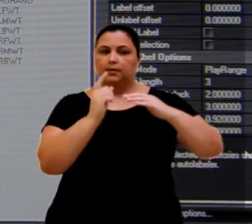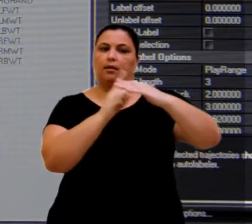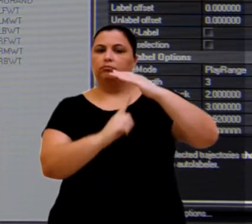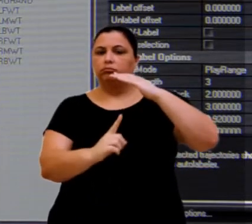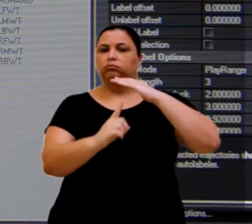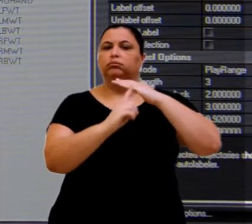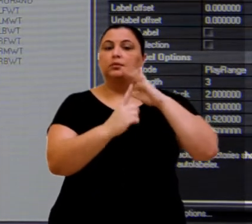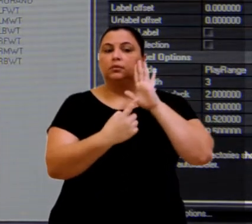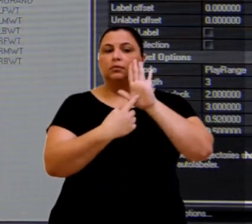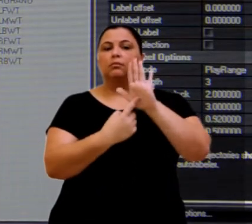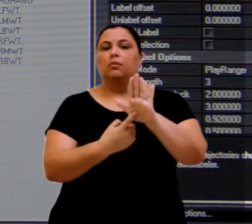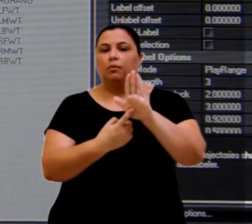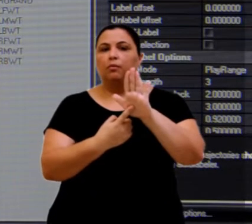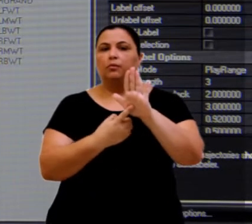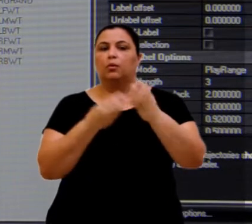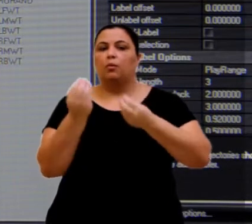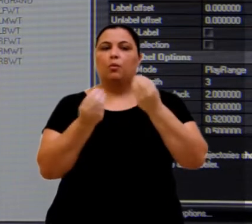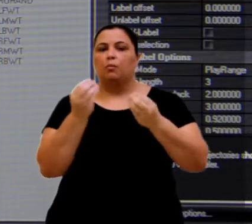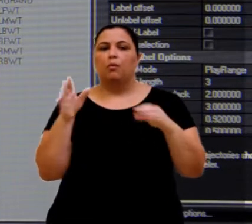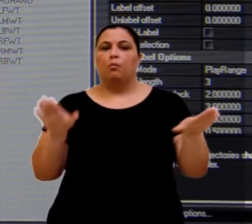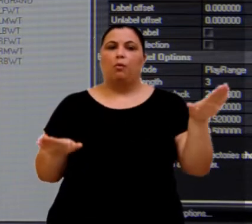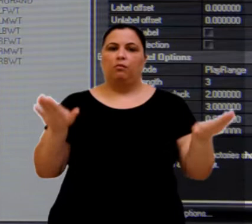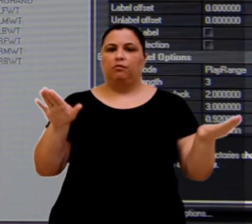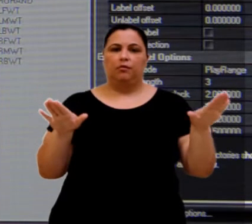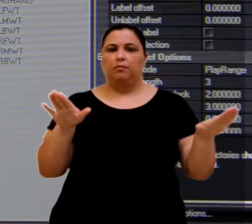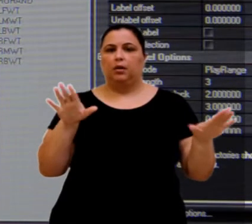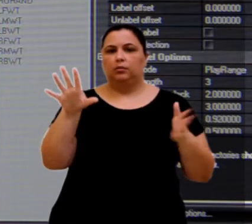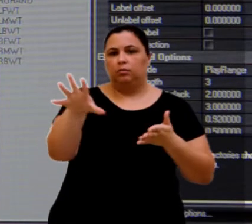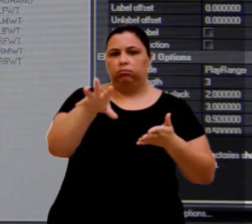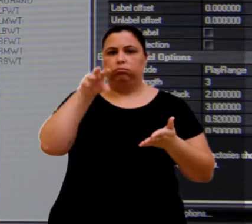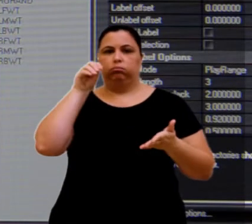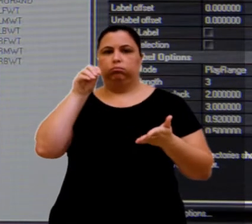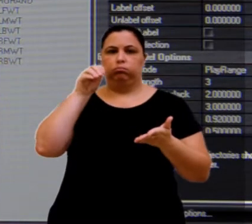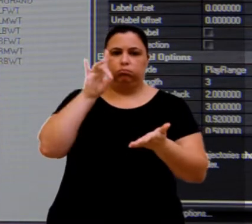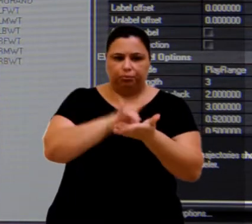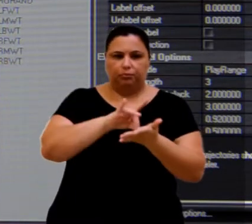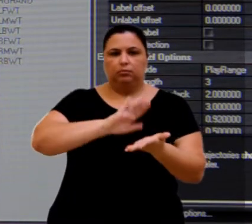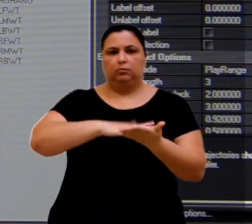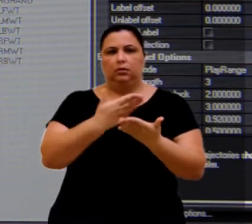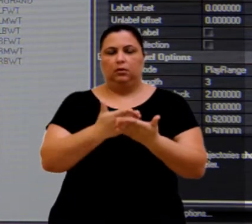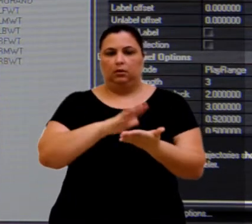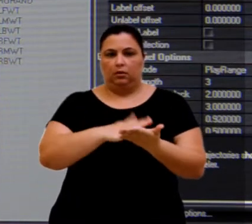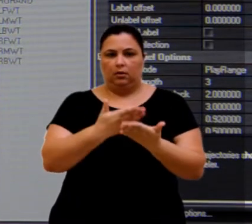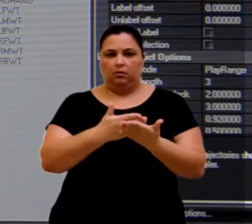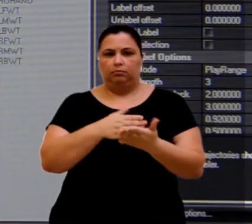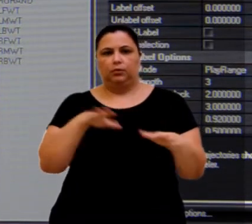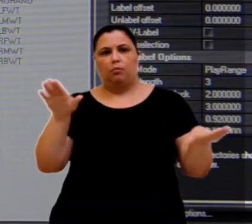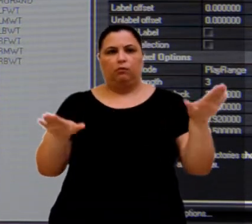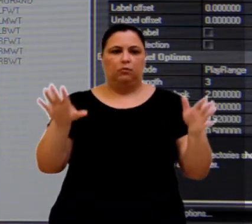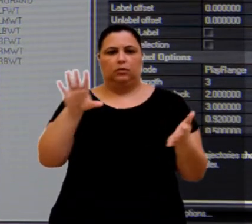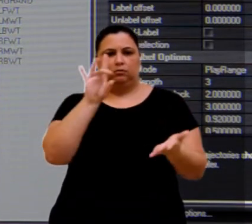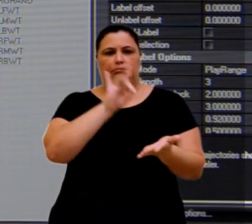virtuais animados, com recursos de captura de movimentos de intérpretes reais. Também tem como objetivo